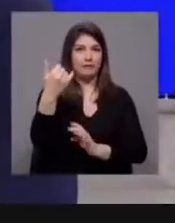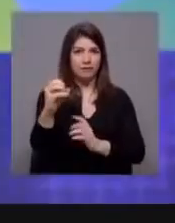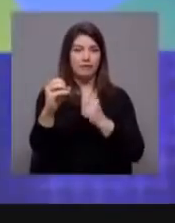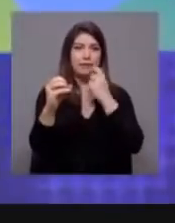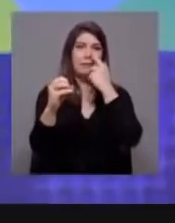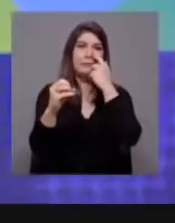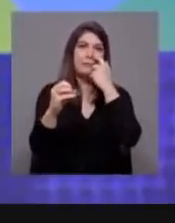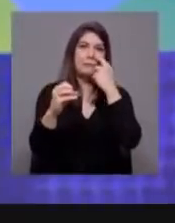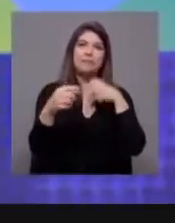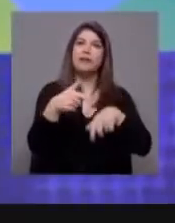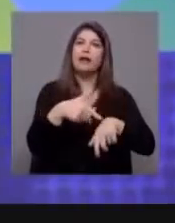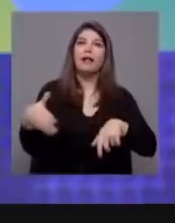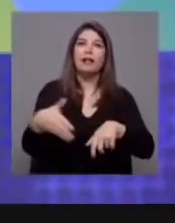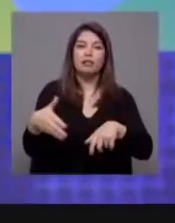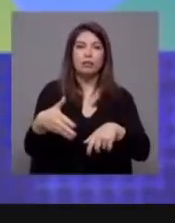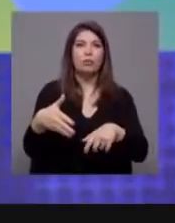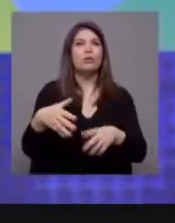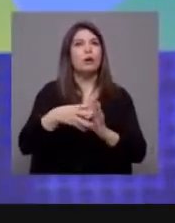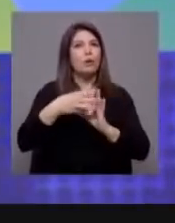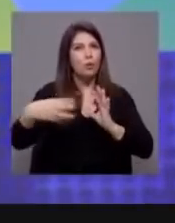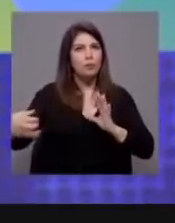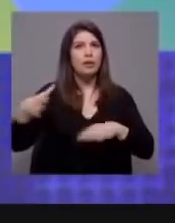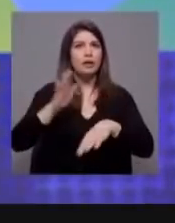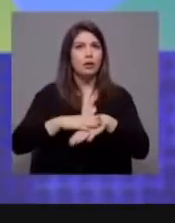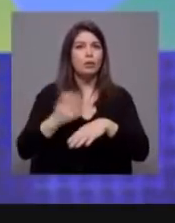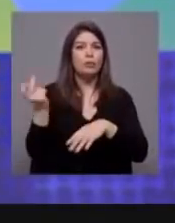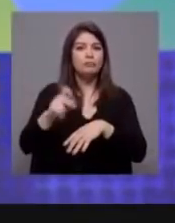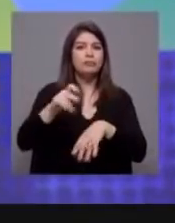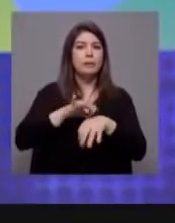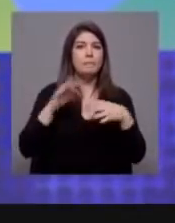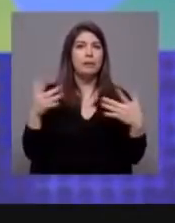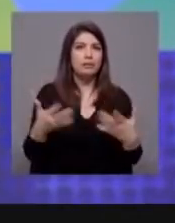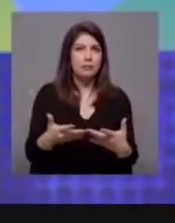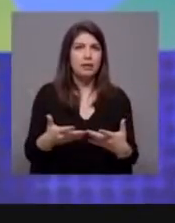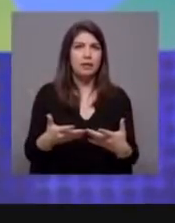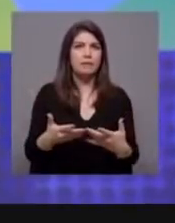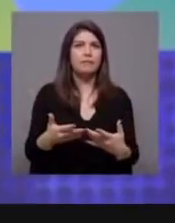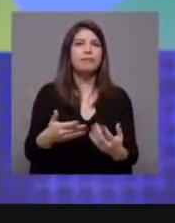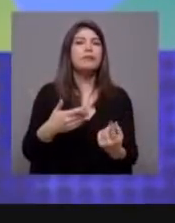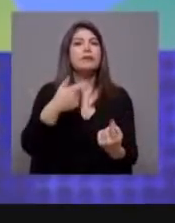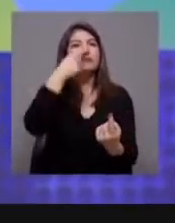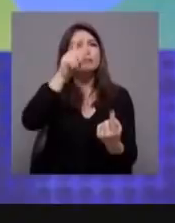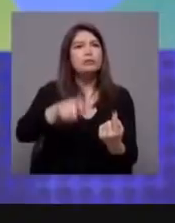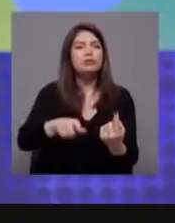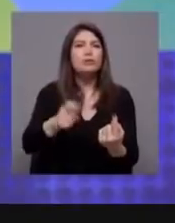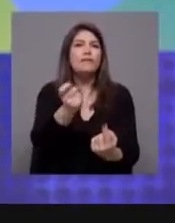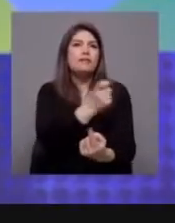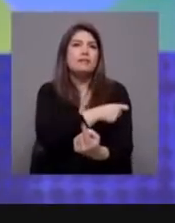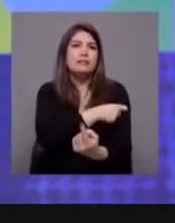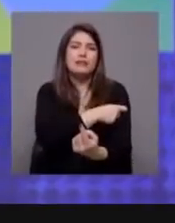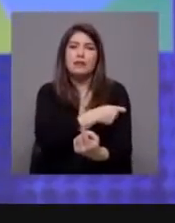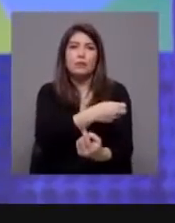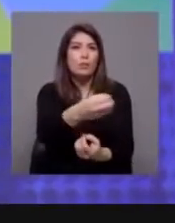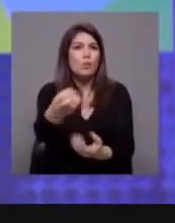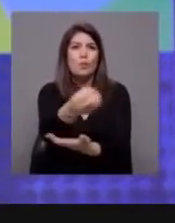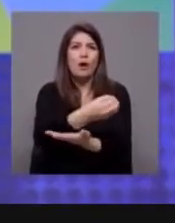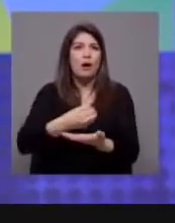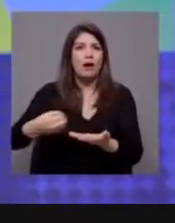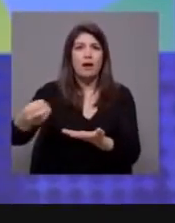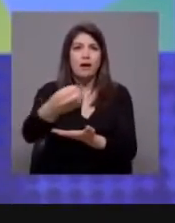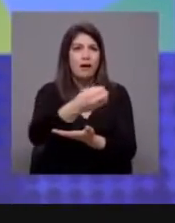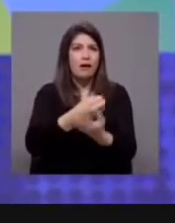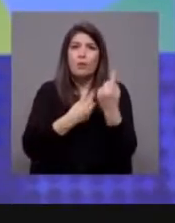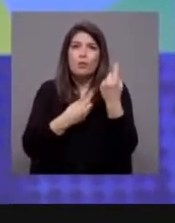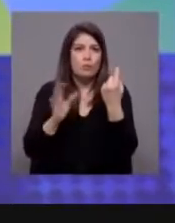num momento mais grave da pandemia, quando não havia sequer um português ainda que já tivesse levado a vacina, a direcção do Bloco de